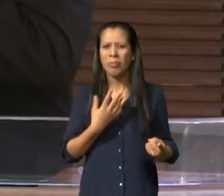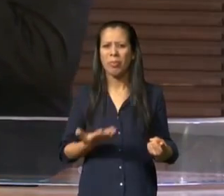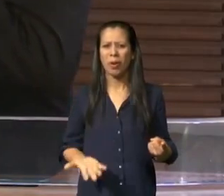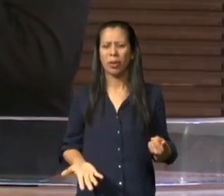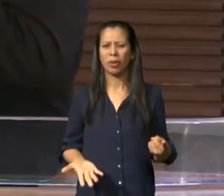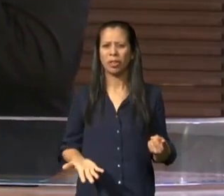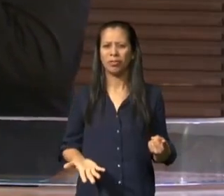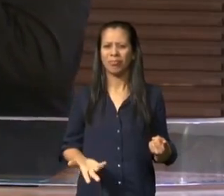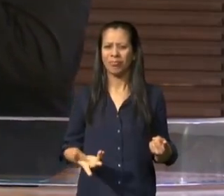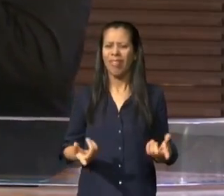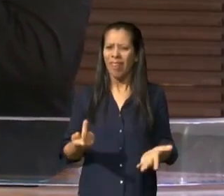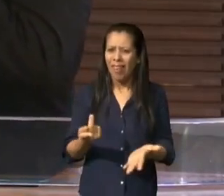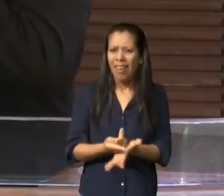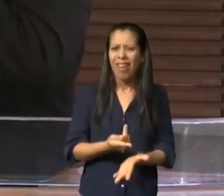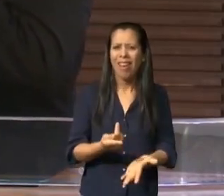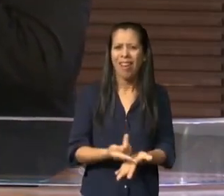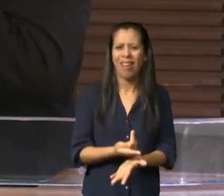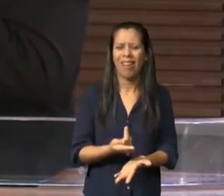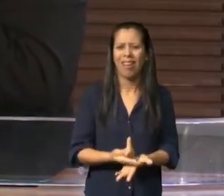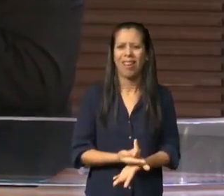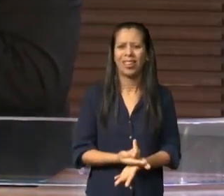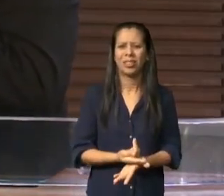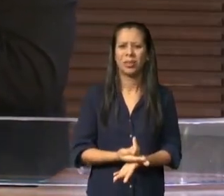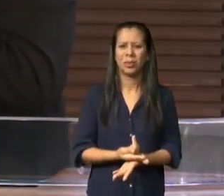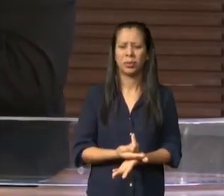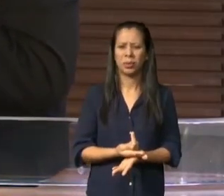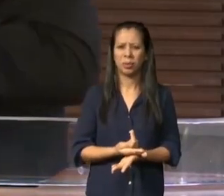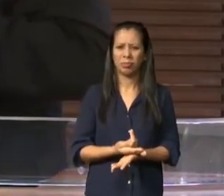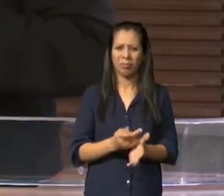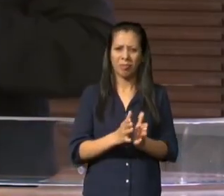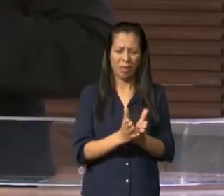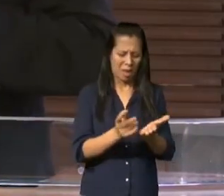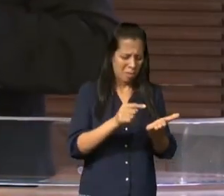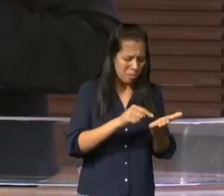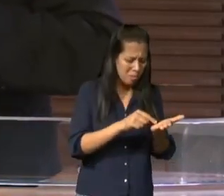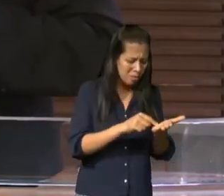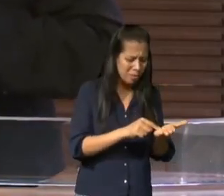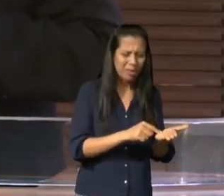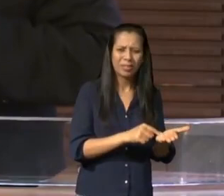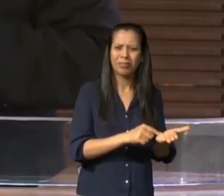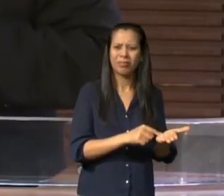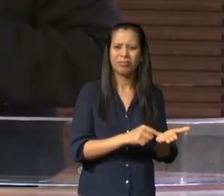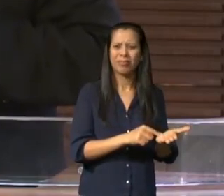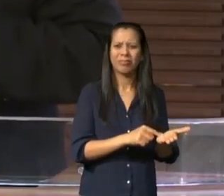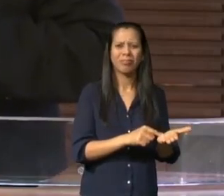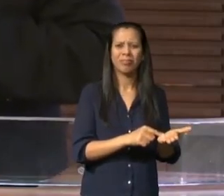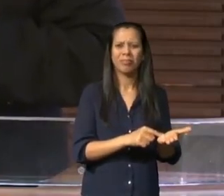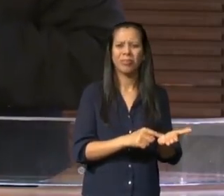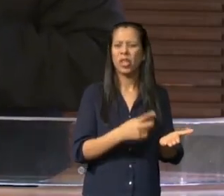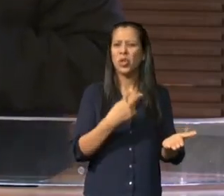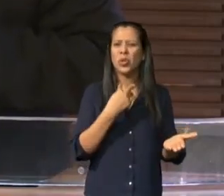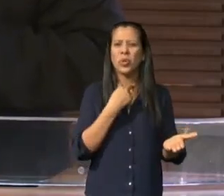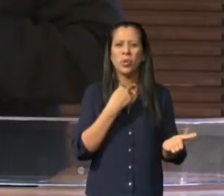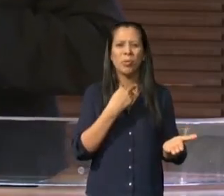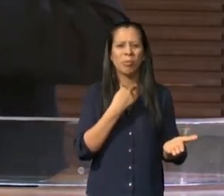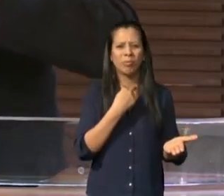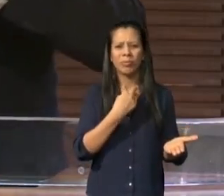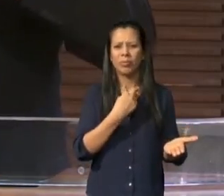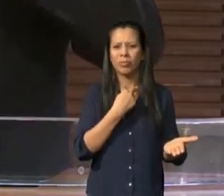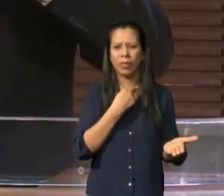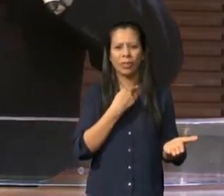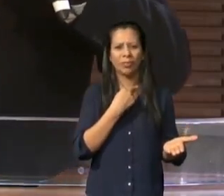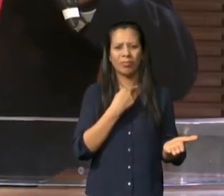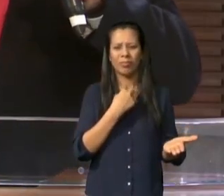isso seja pecado também mas o texto ele vai um pouquinho mais a fundo diz assim cobiçaram as coisas